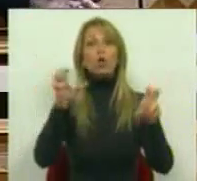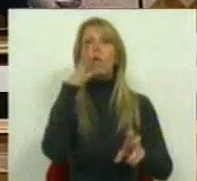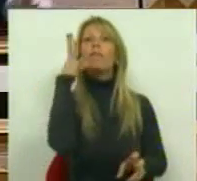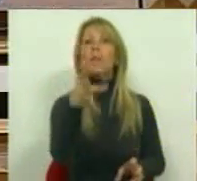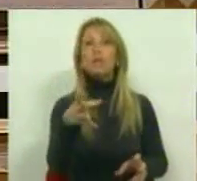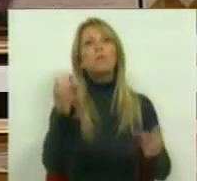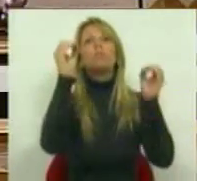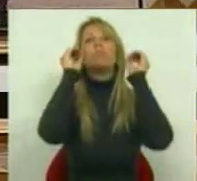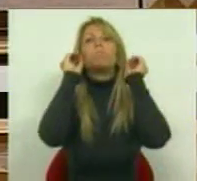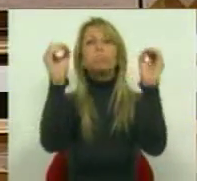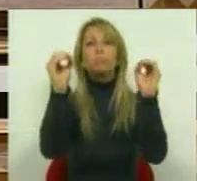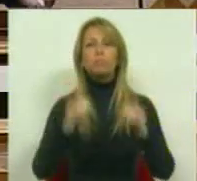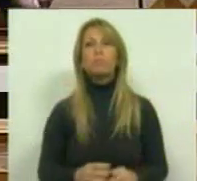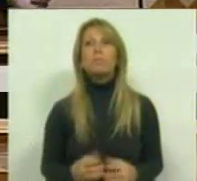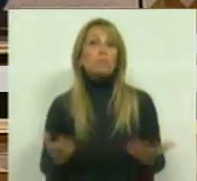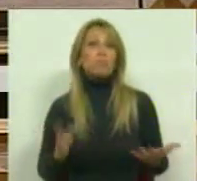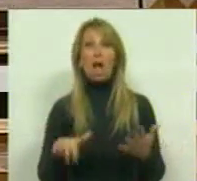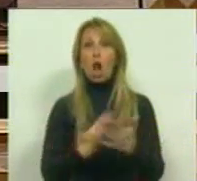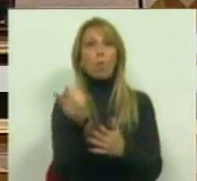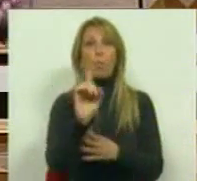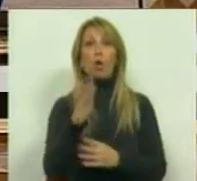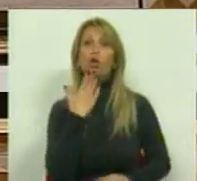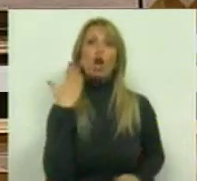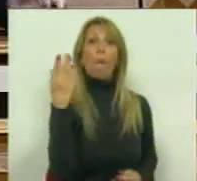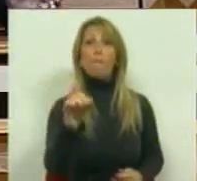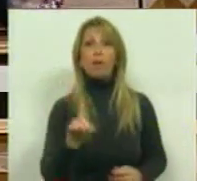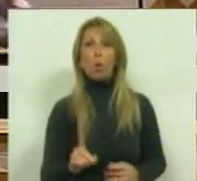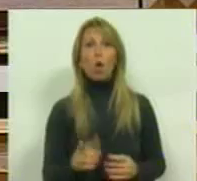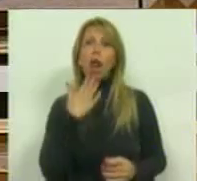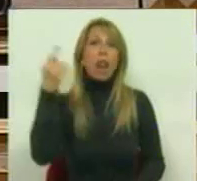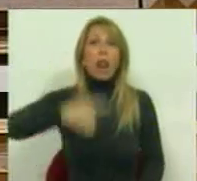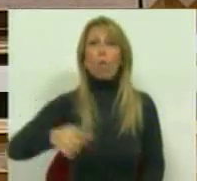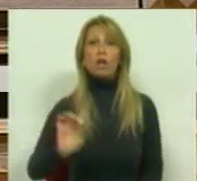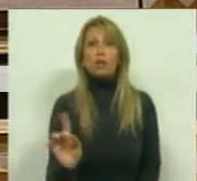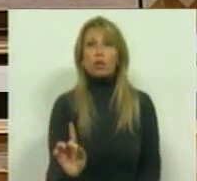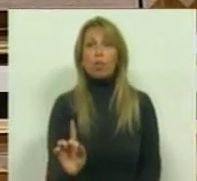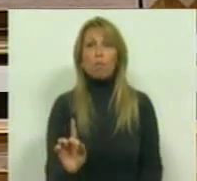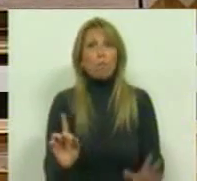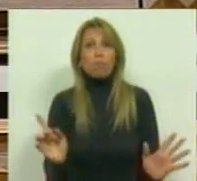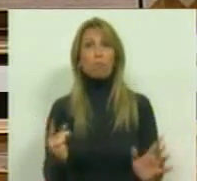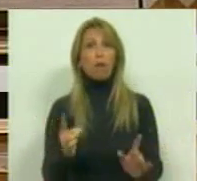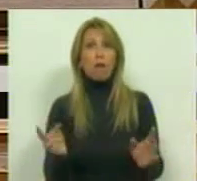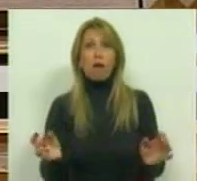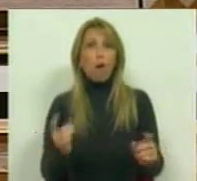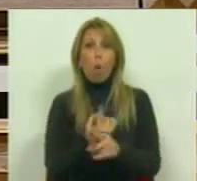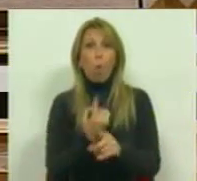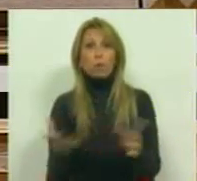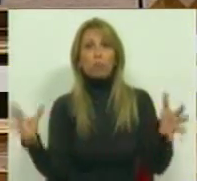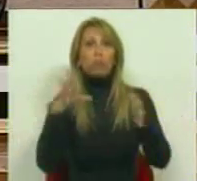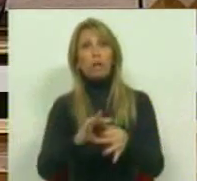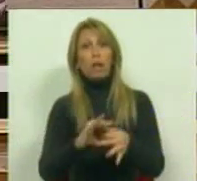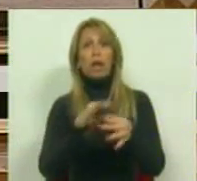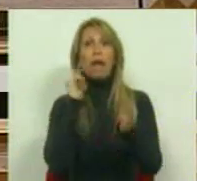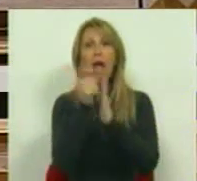absolutamente nada, não propôs, não pediu, não solicitou, não exigiu nada que tivesse a ver com a agenda do crescimento.